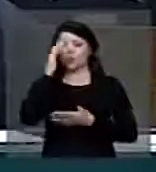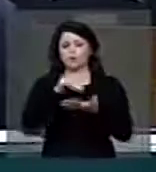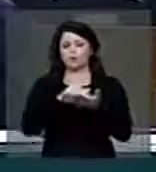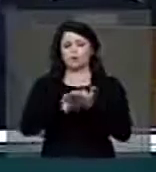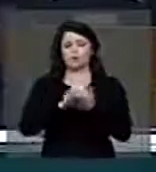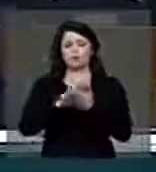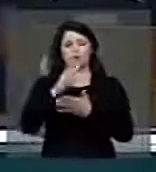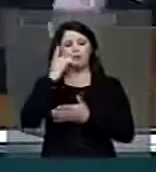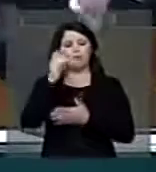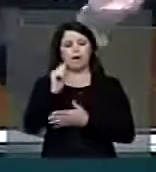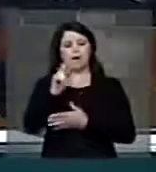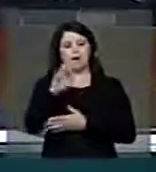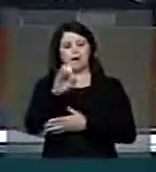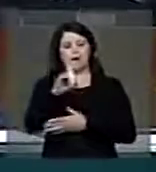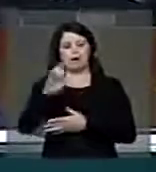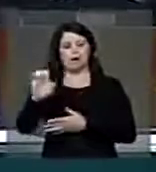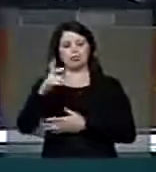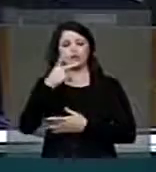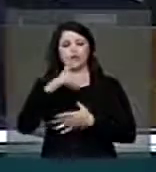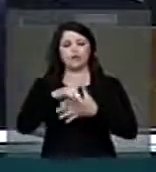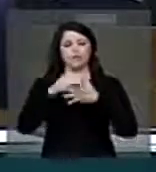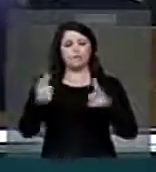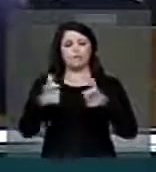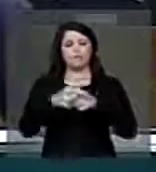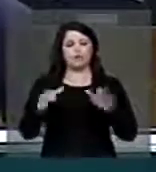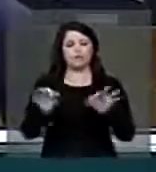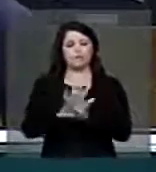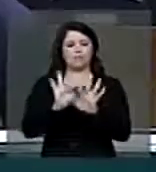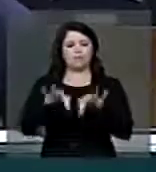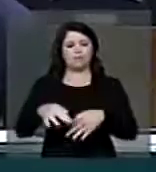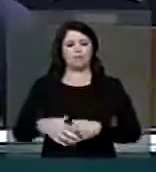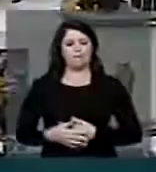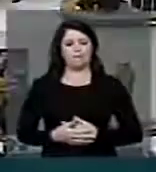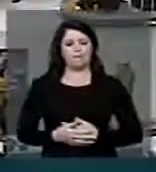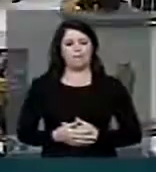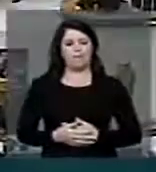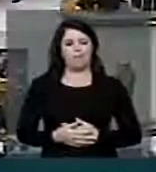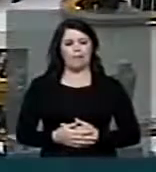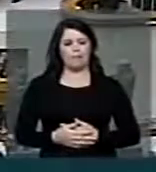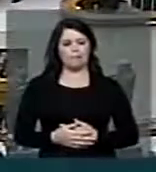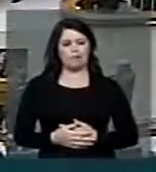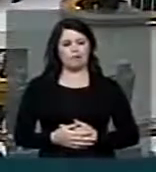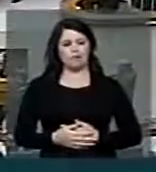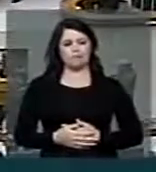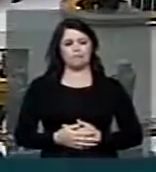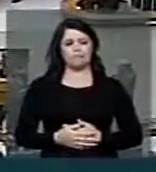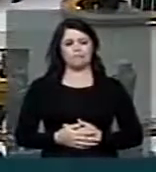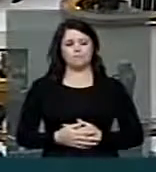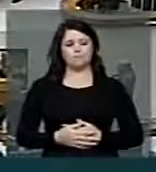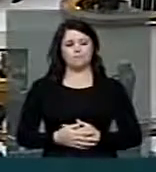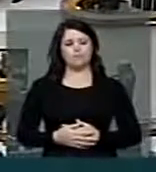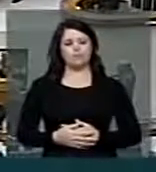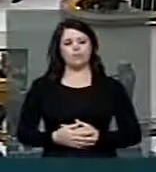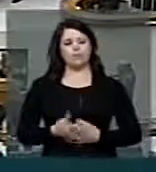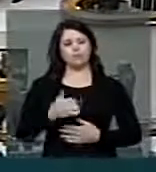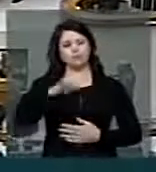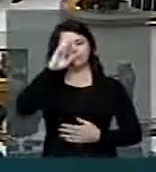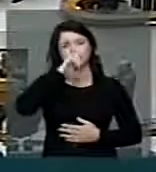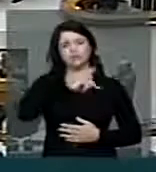Presidente, senhor presidente, colegas